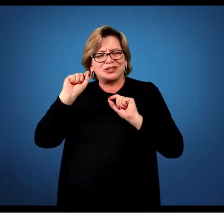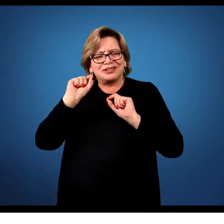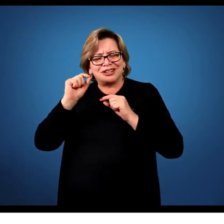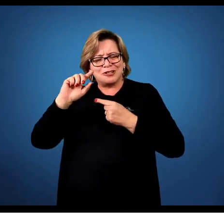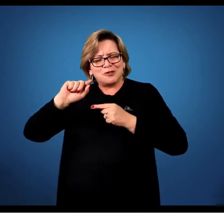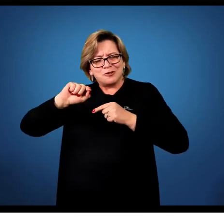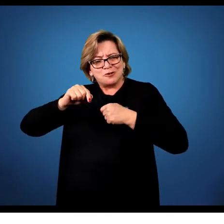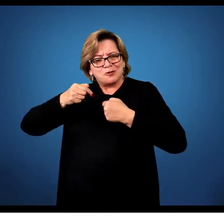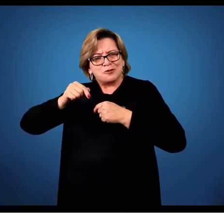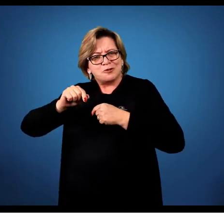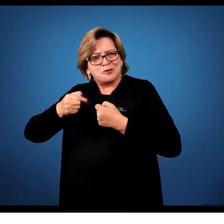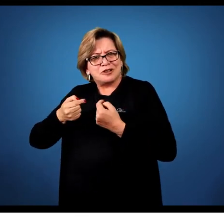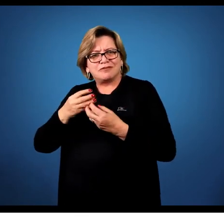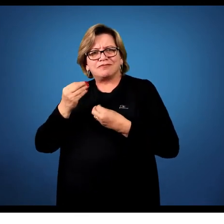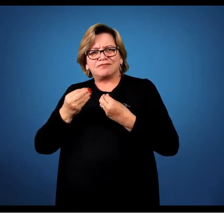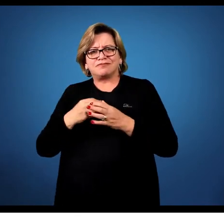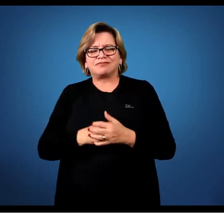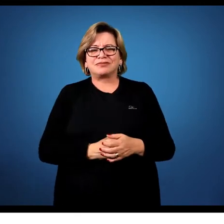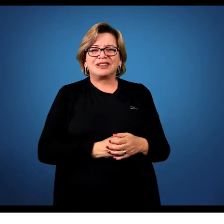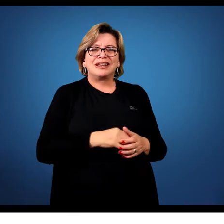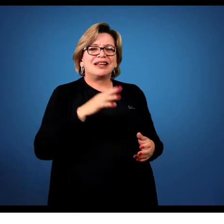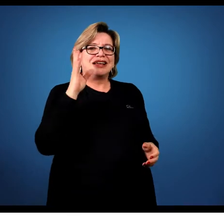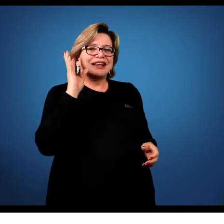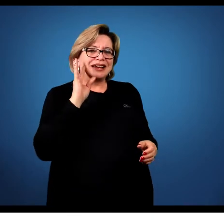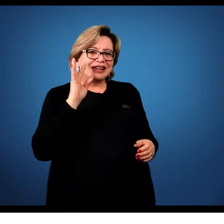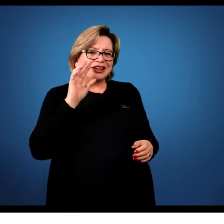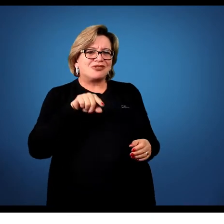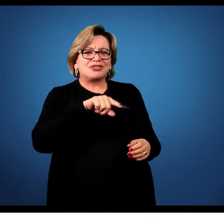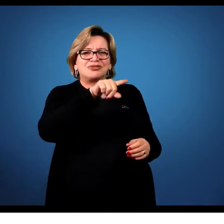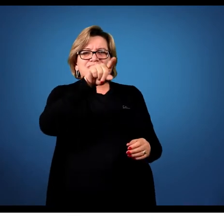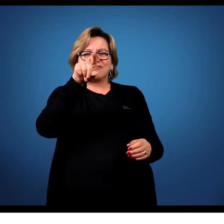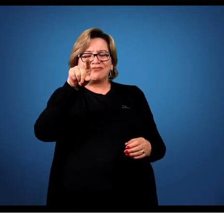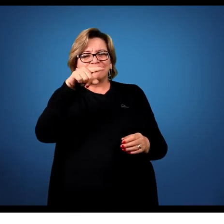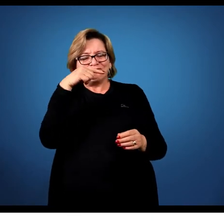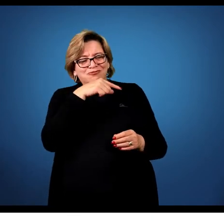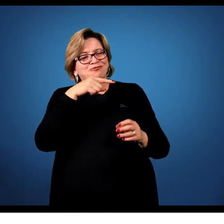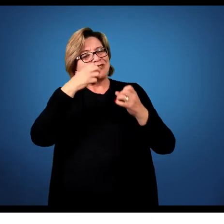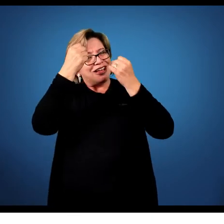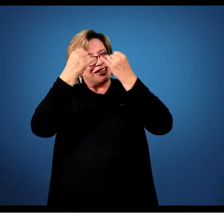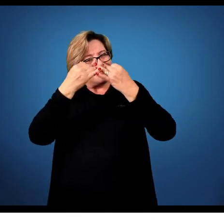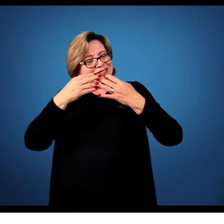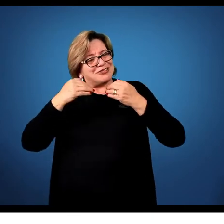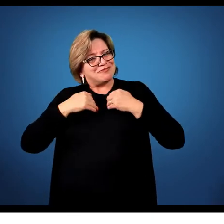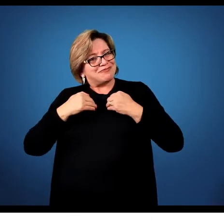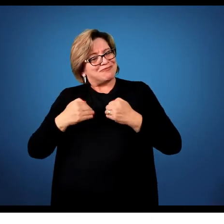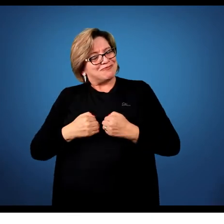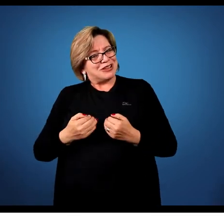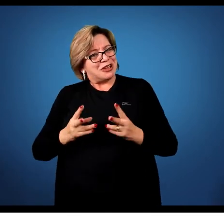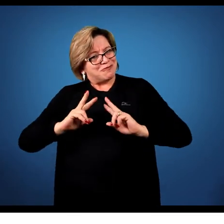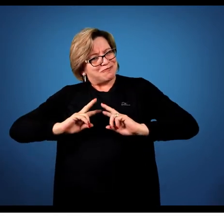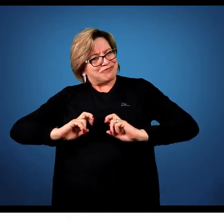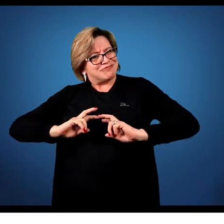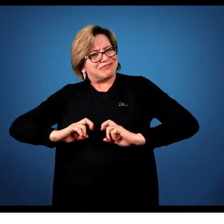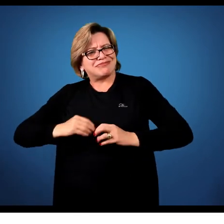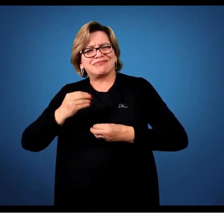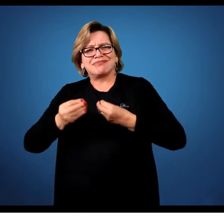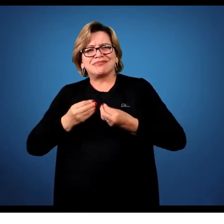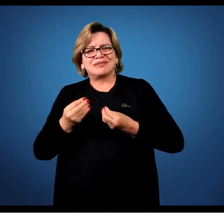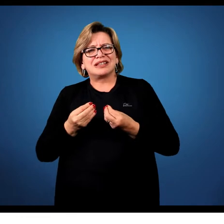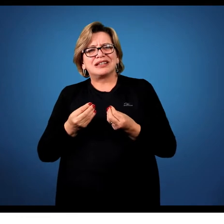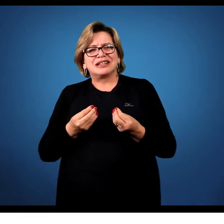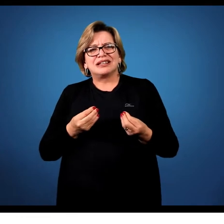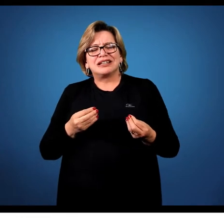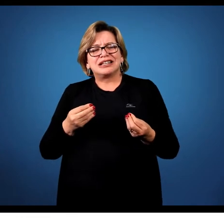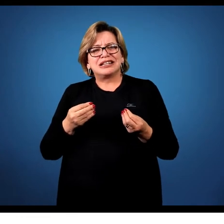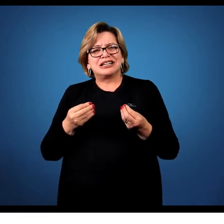É bacana quando você fala de se perceber o espaço, de se perceber o corpo, porque a questão vem